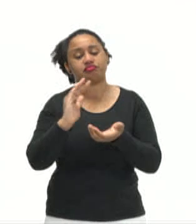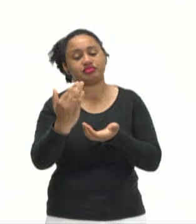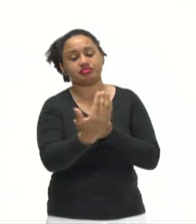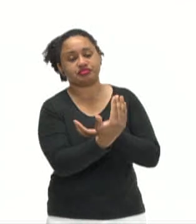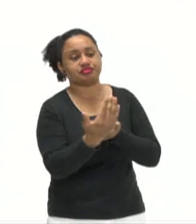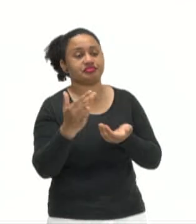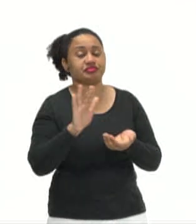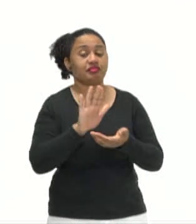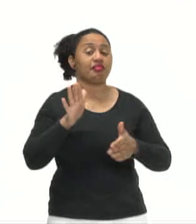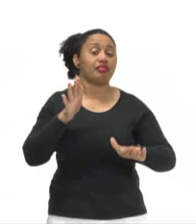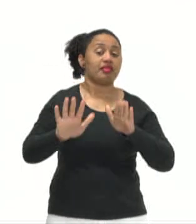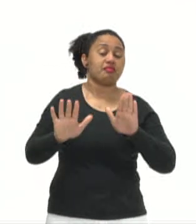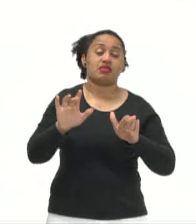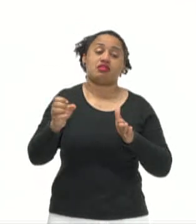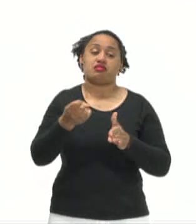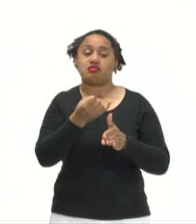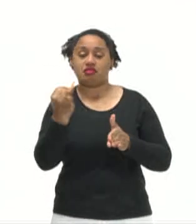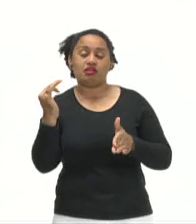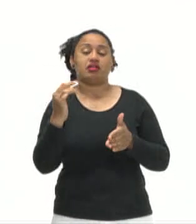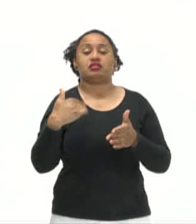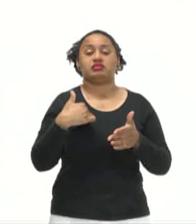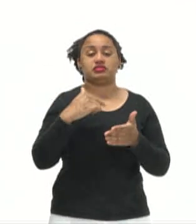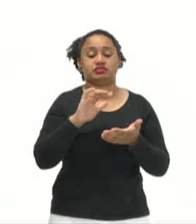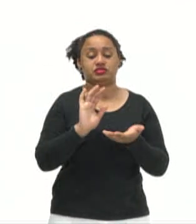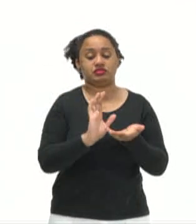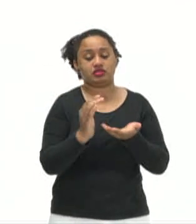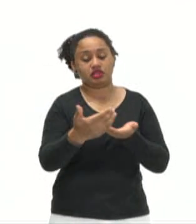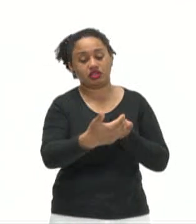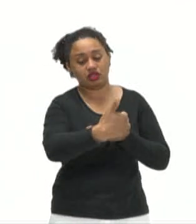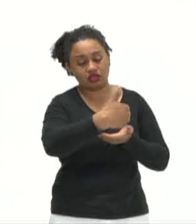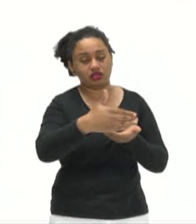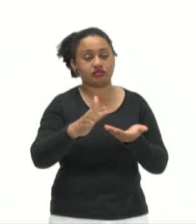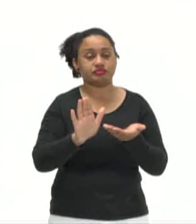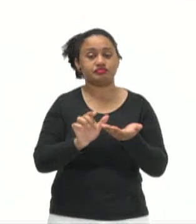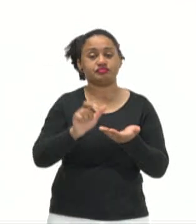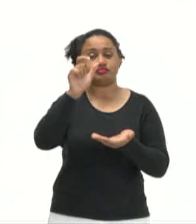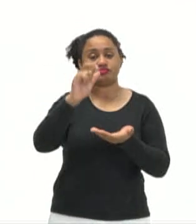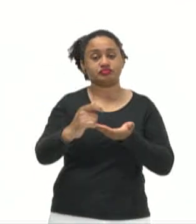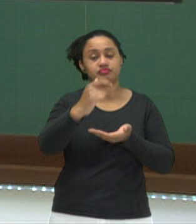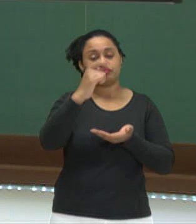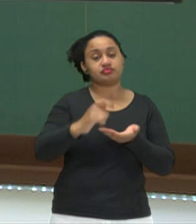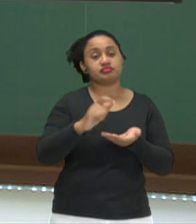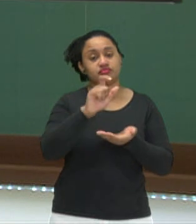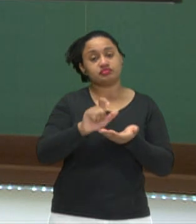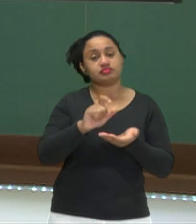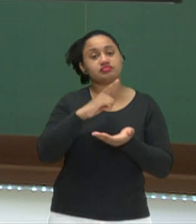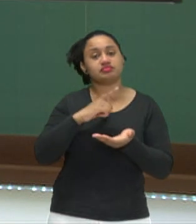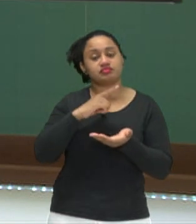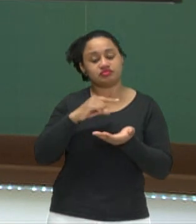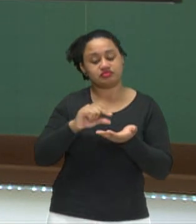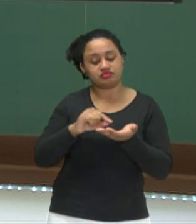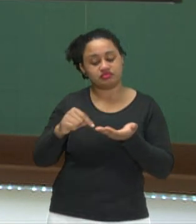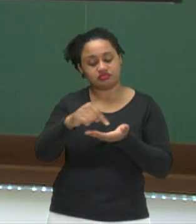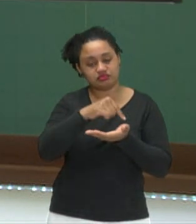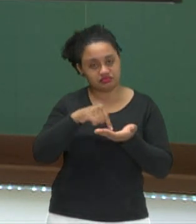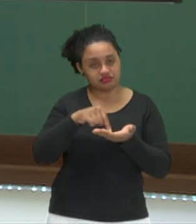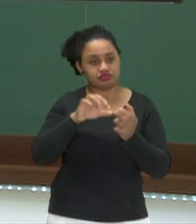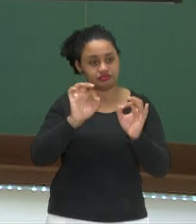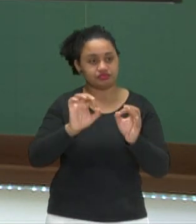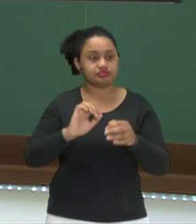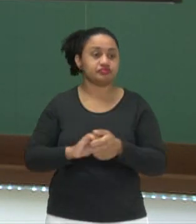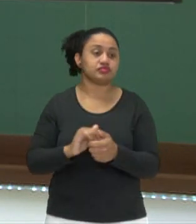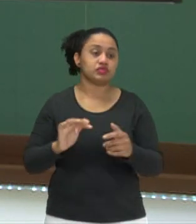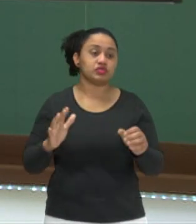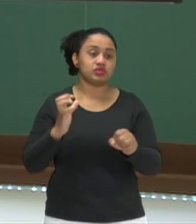que depende exatamente do número de arestas que nós vamos ter na nossa base. Então,